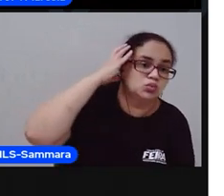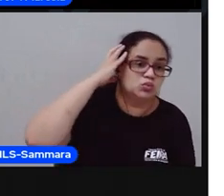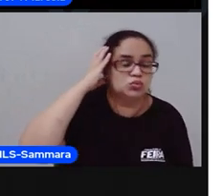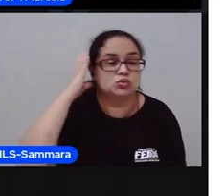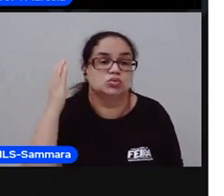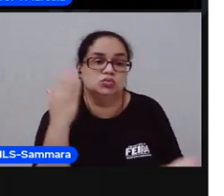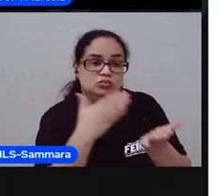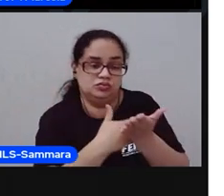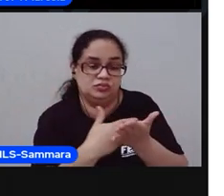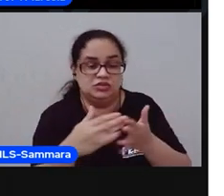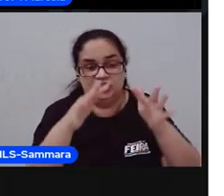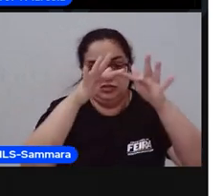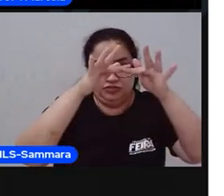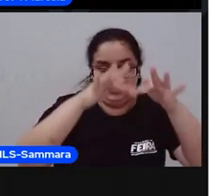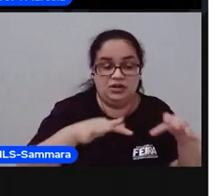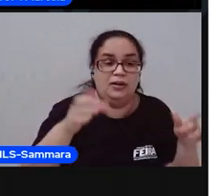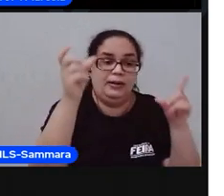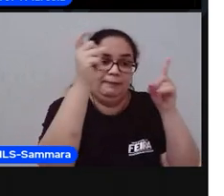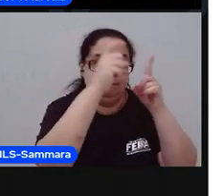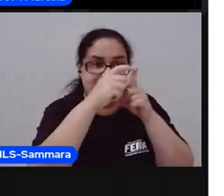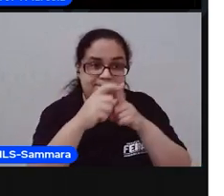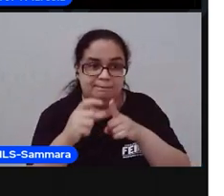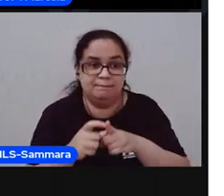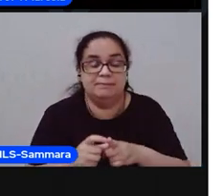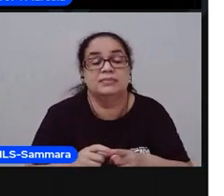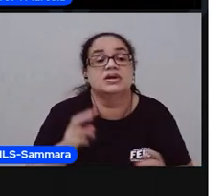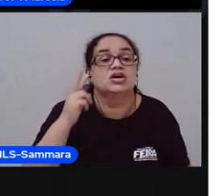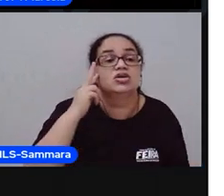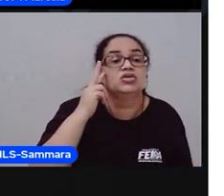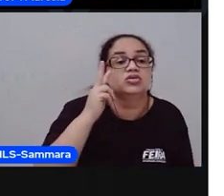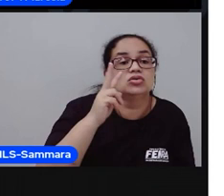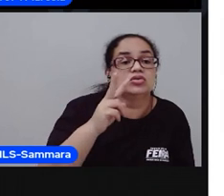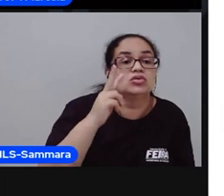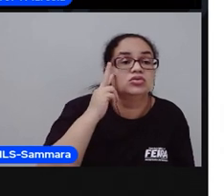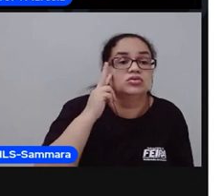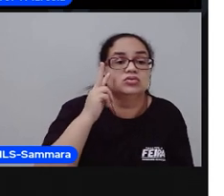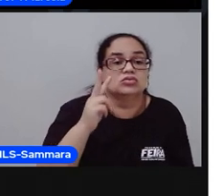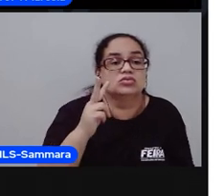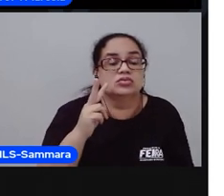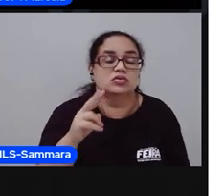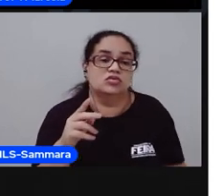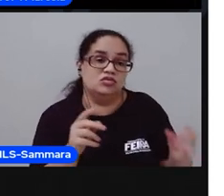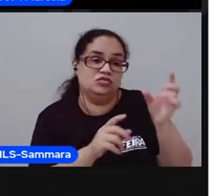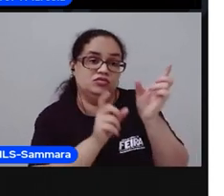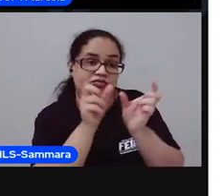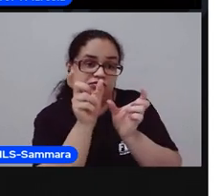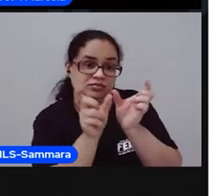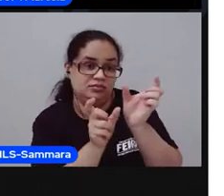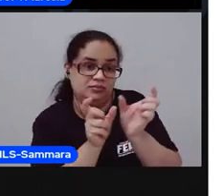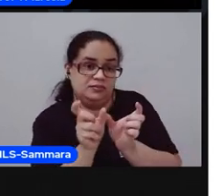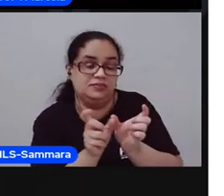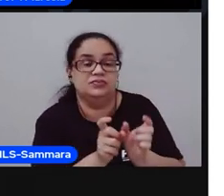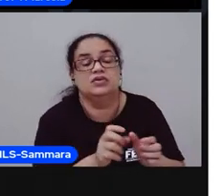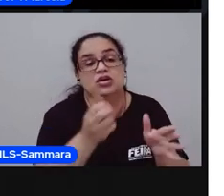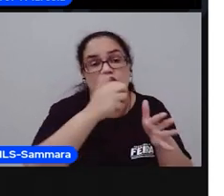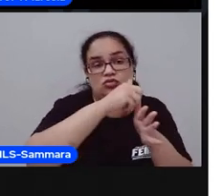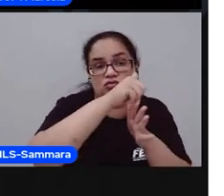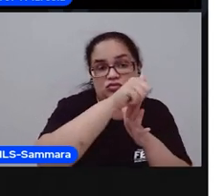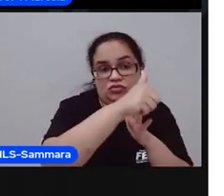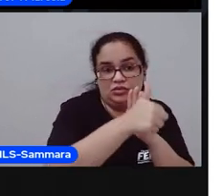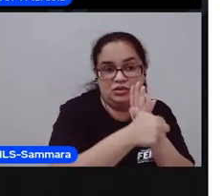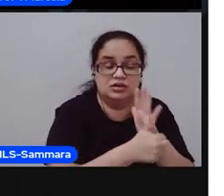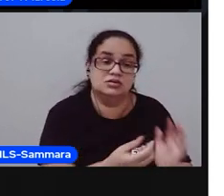e o som final das palavras. A identificar os fonemas, as vogais que estão